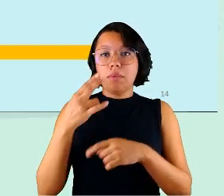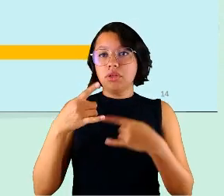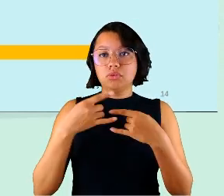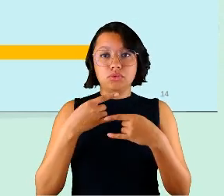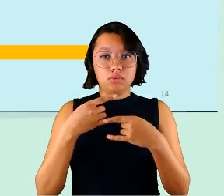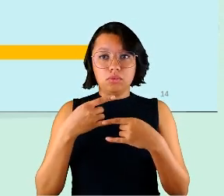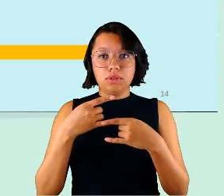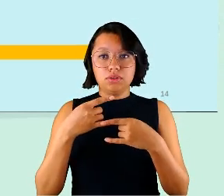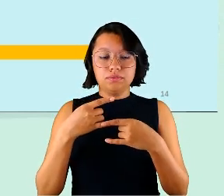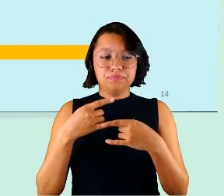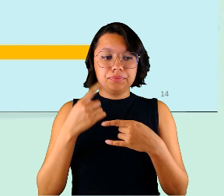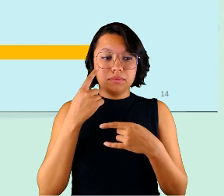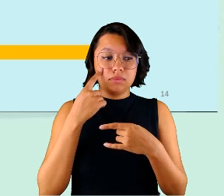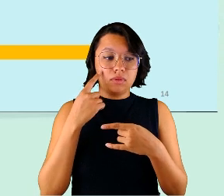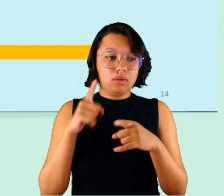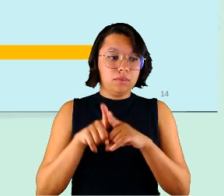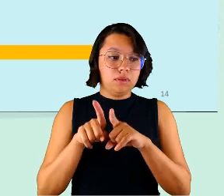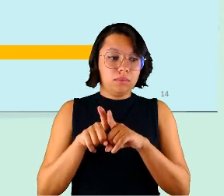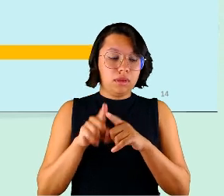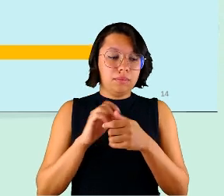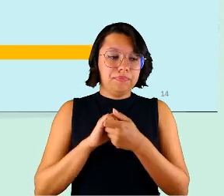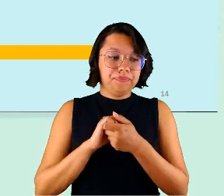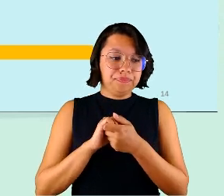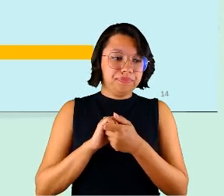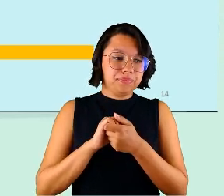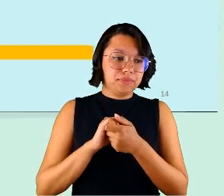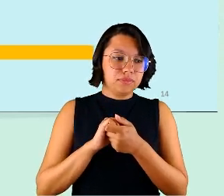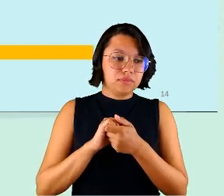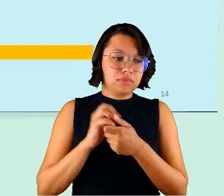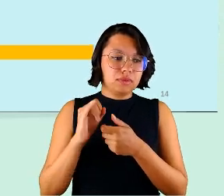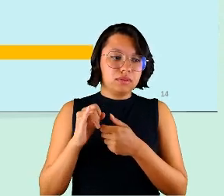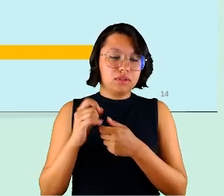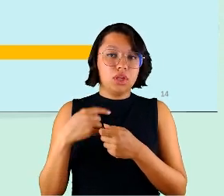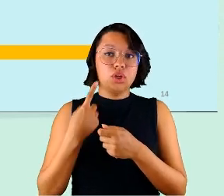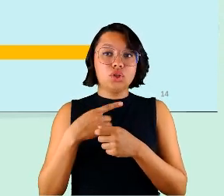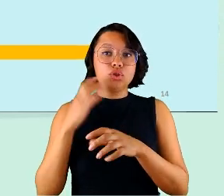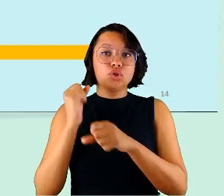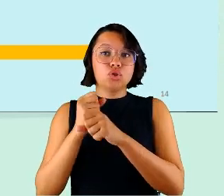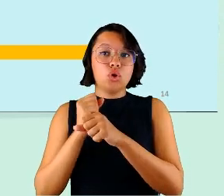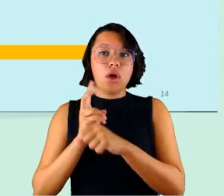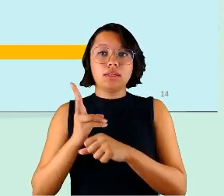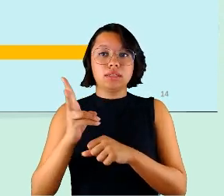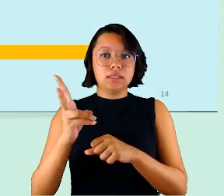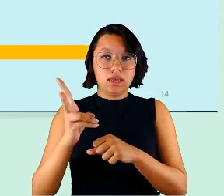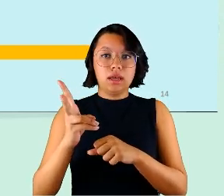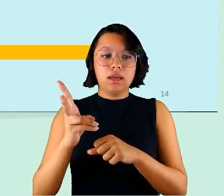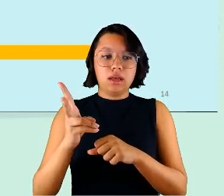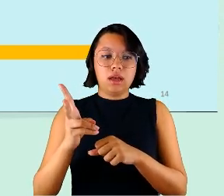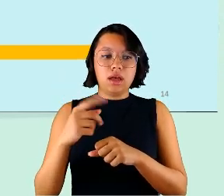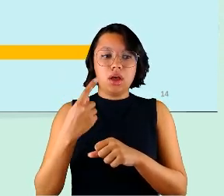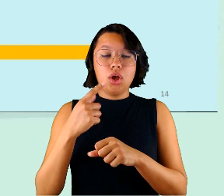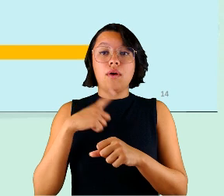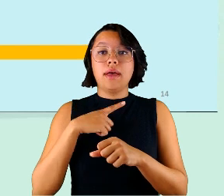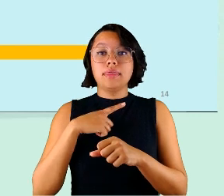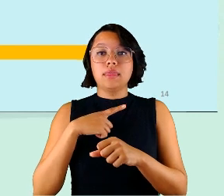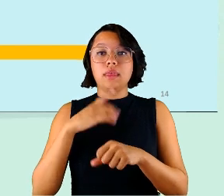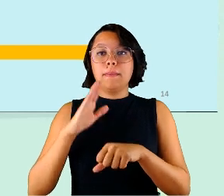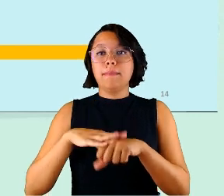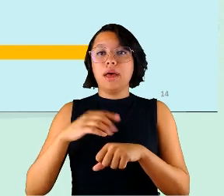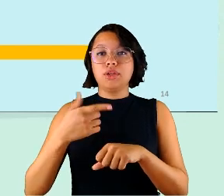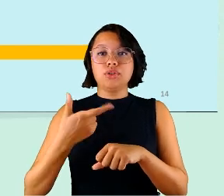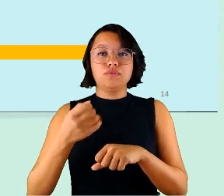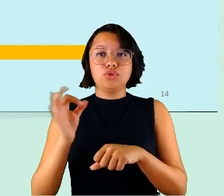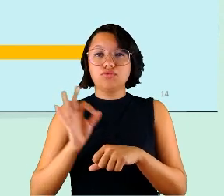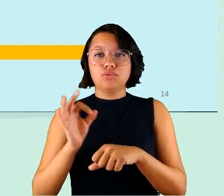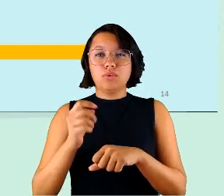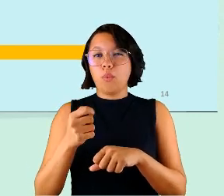ou virtualmente aí nós temos nós estamos vendo aqui que se a gente somar sempre e frequentemente a gente vai ter mais de 20